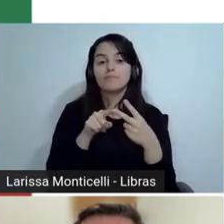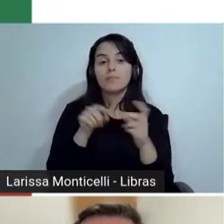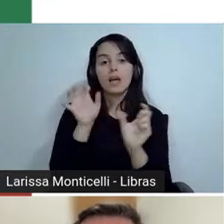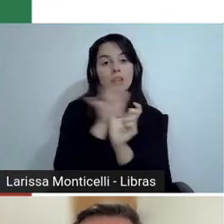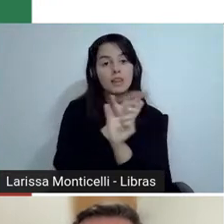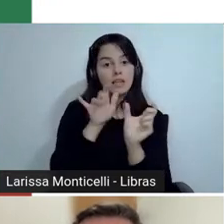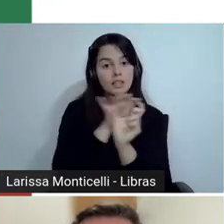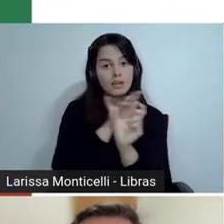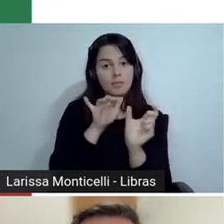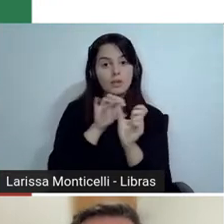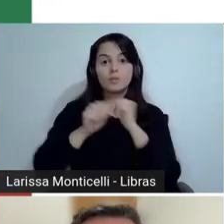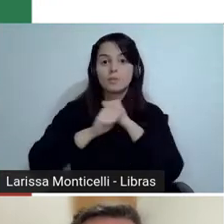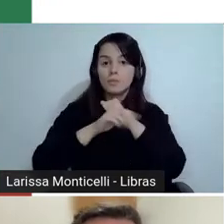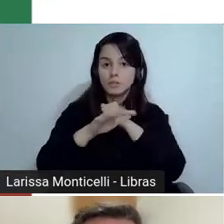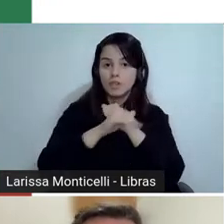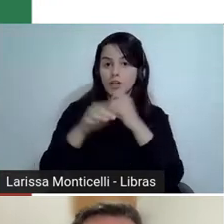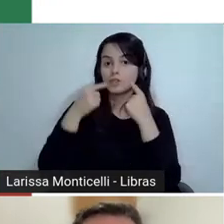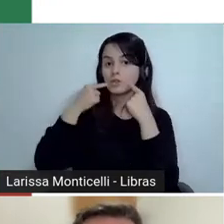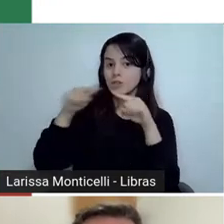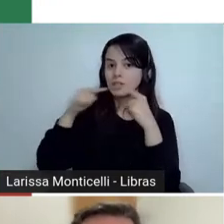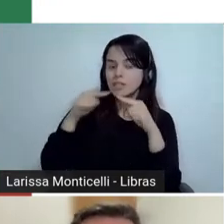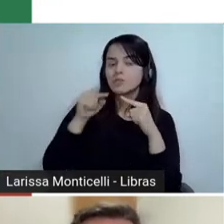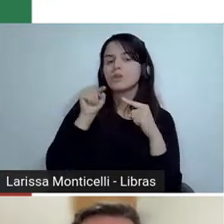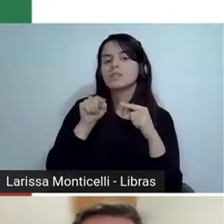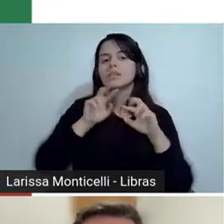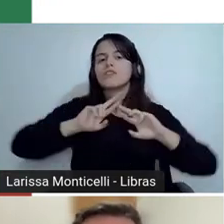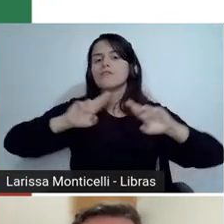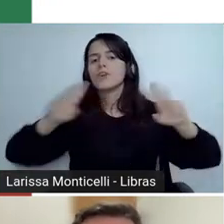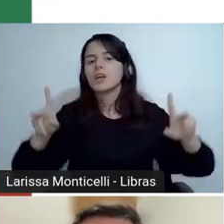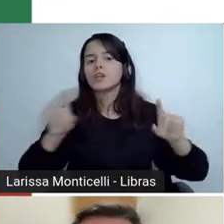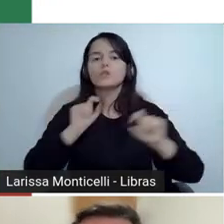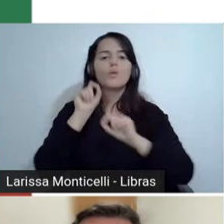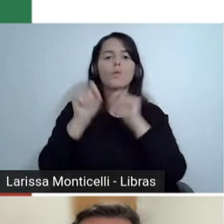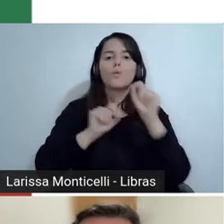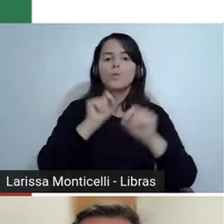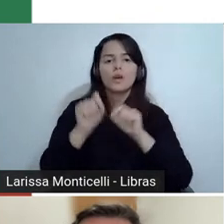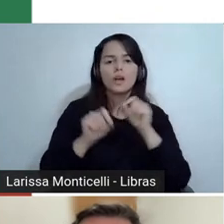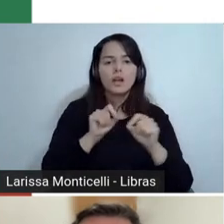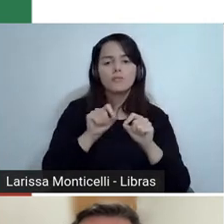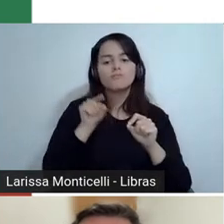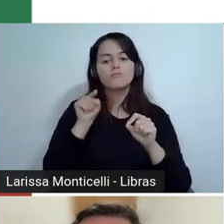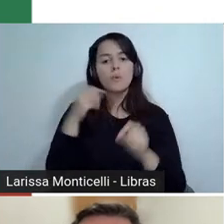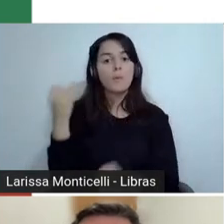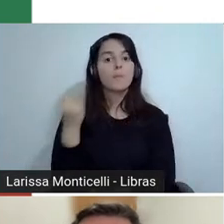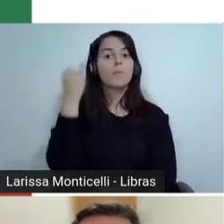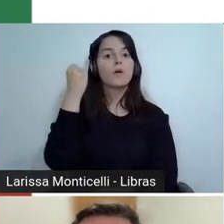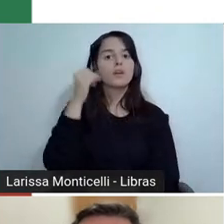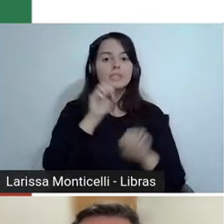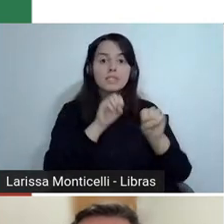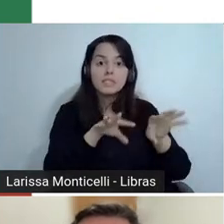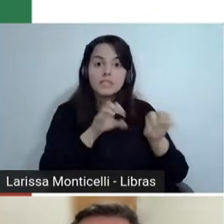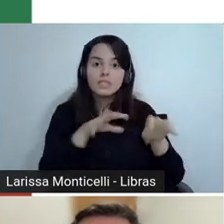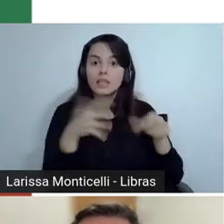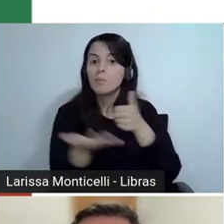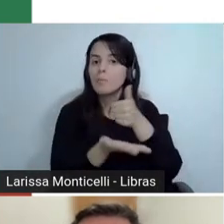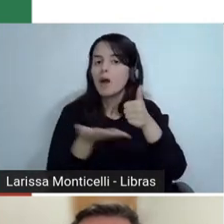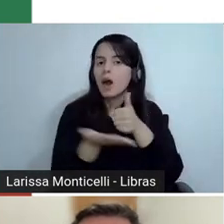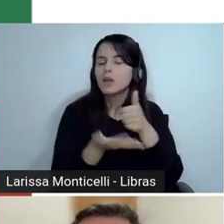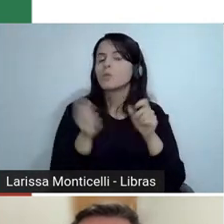a gente, o que englobava esse letramento midiático, qual era a sua importância para o ensino, para a educação básica.